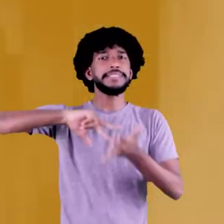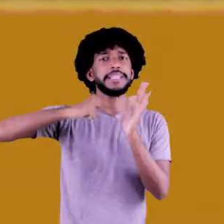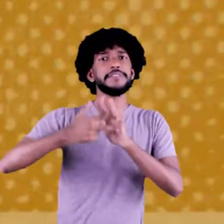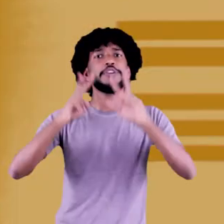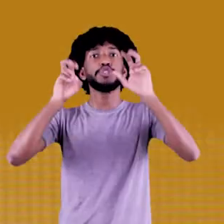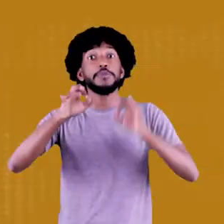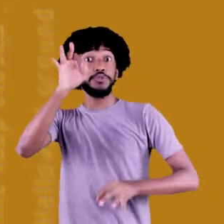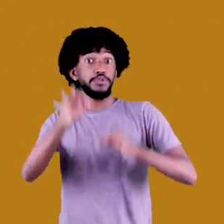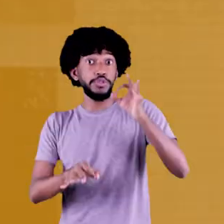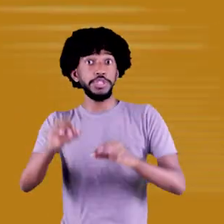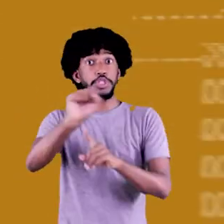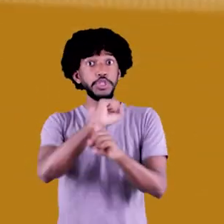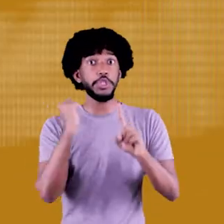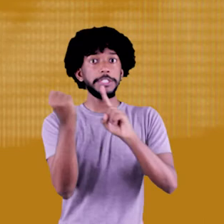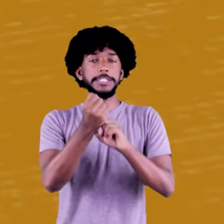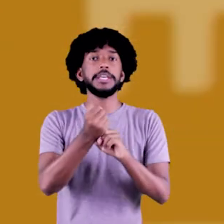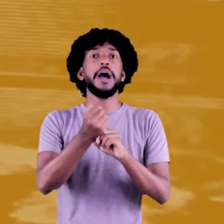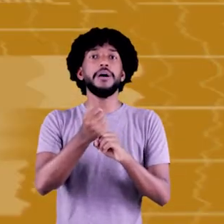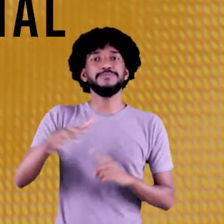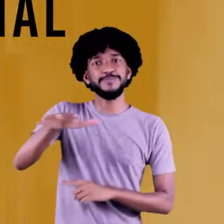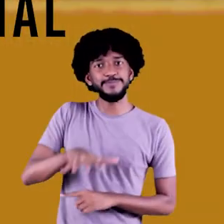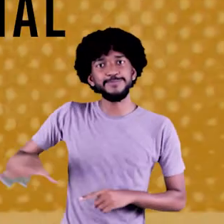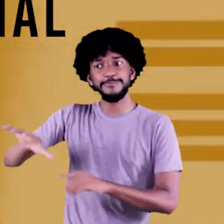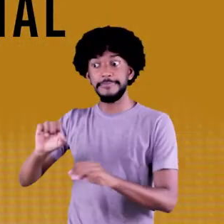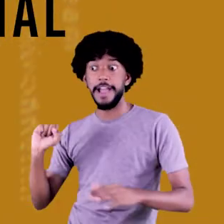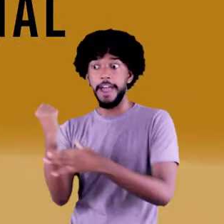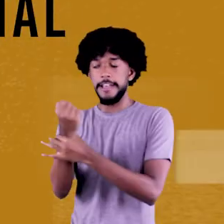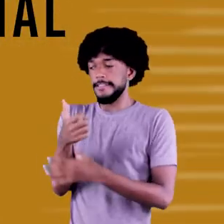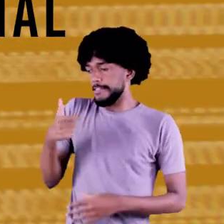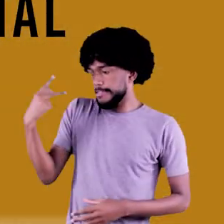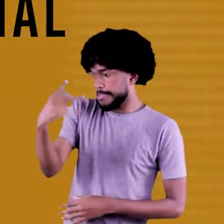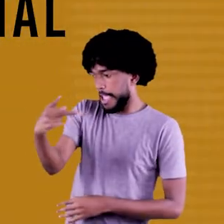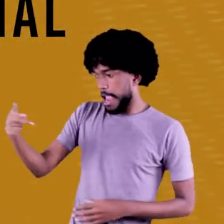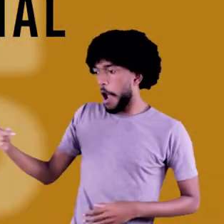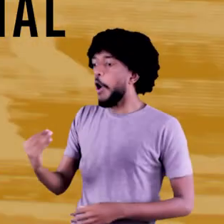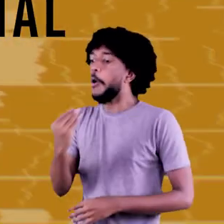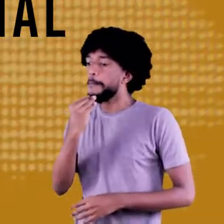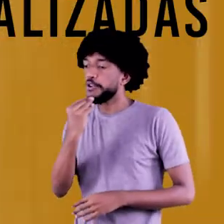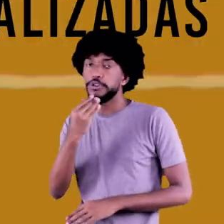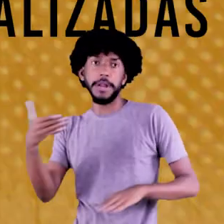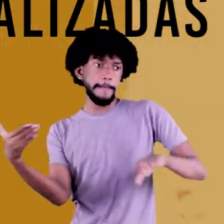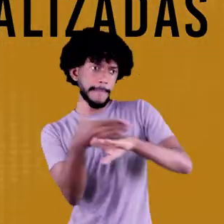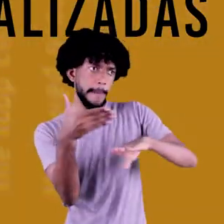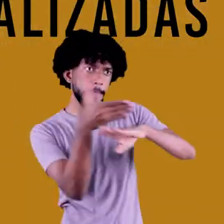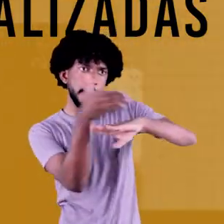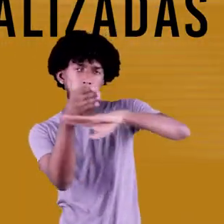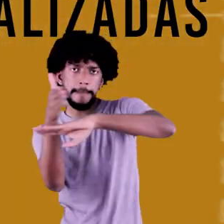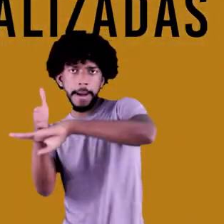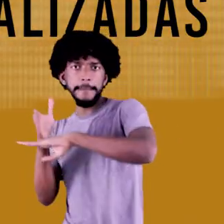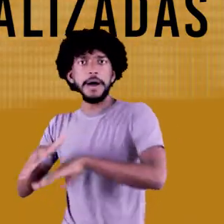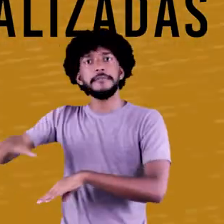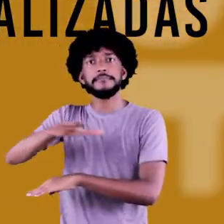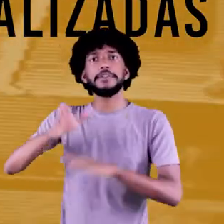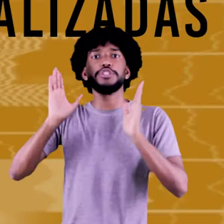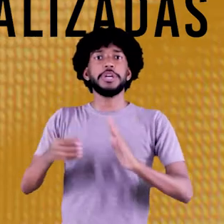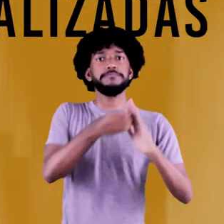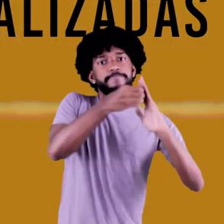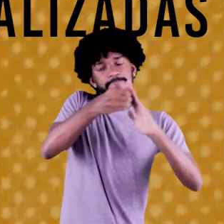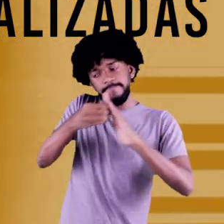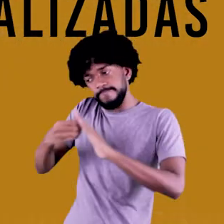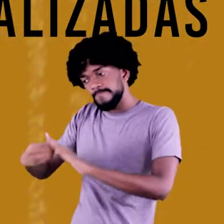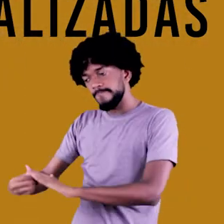oportunidade de mobilidade social às pessoas que foram historicamente marginalizadas. Noc!